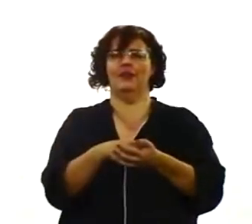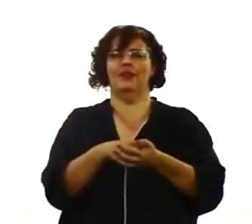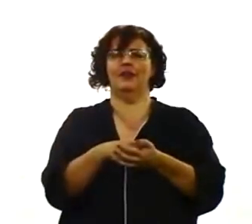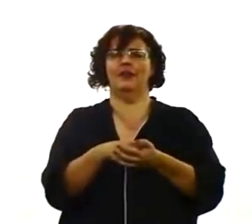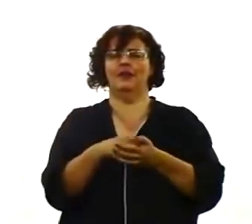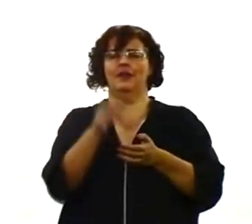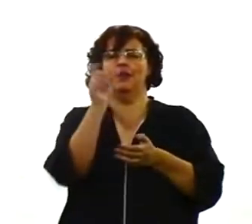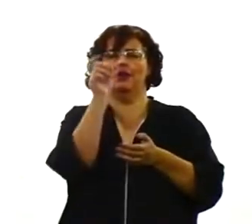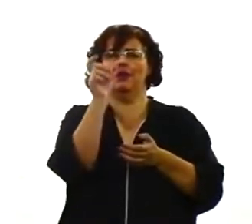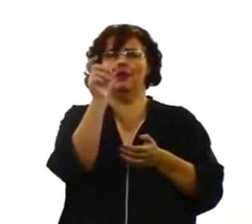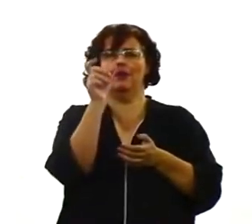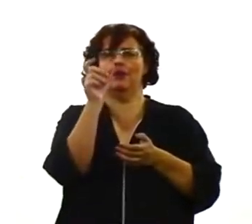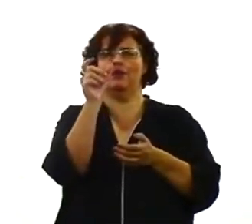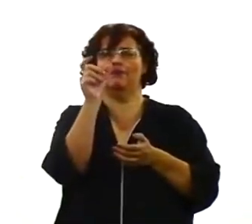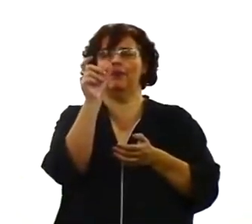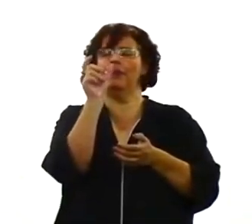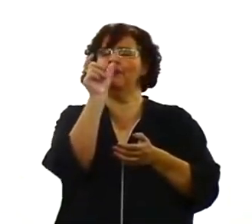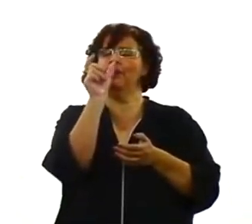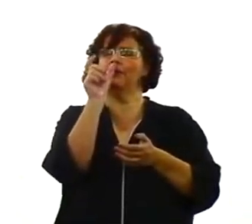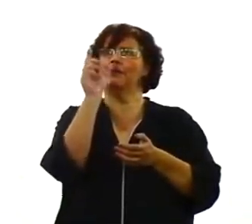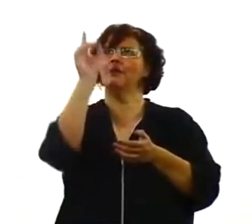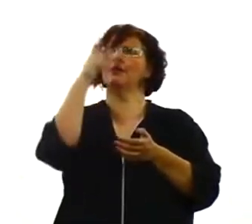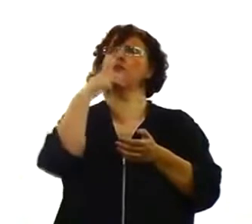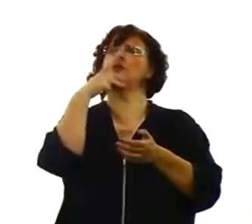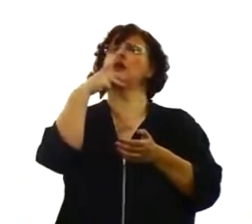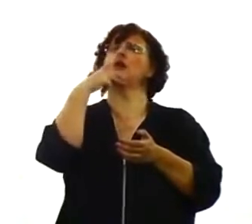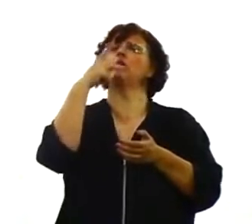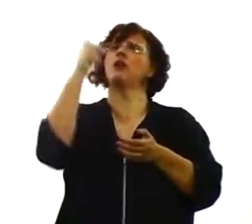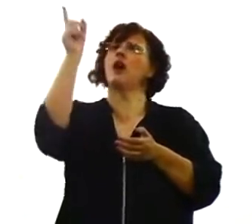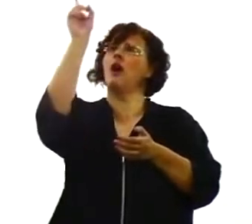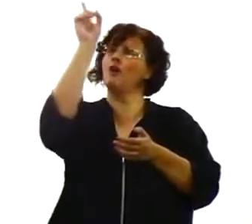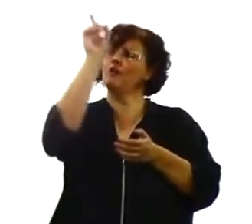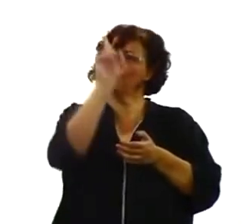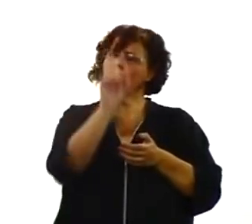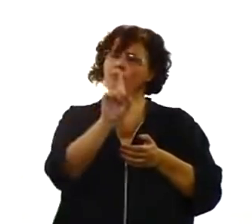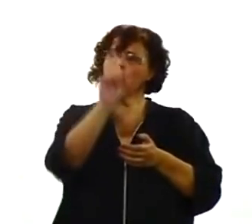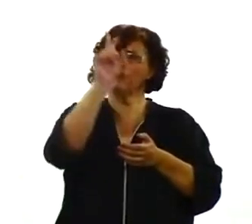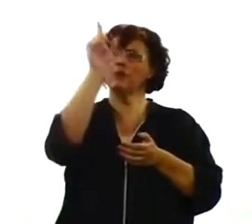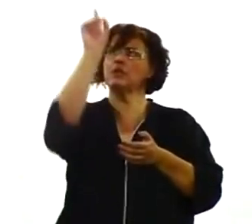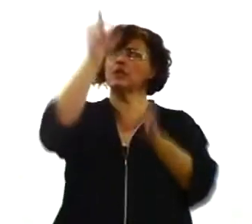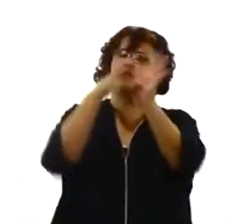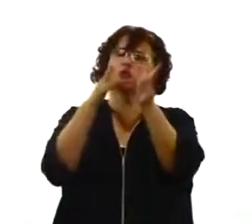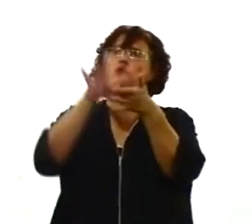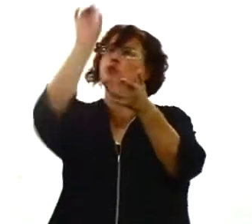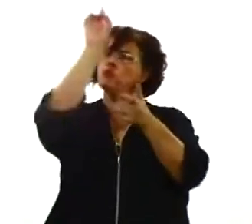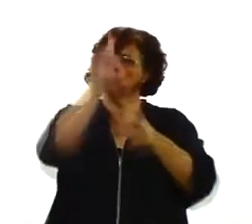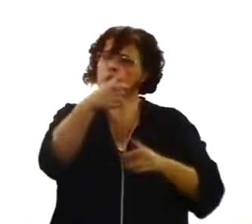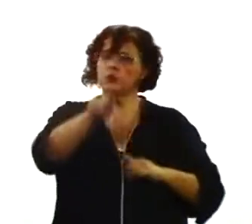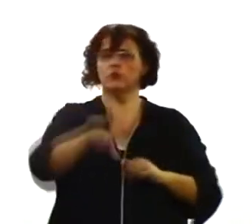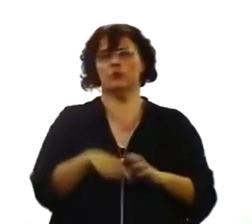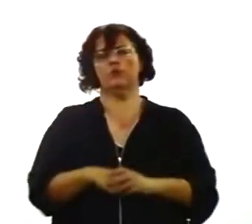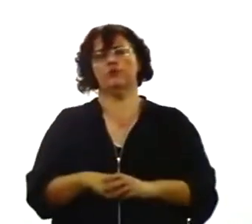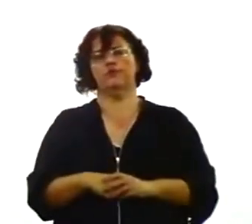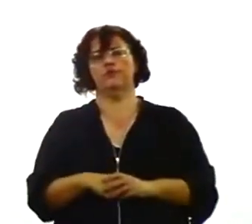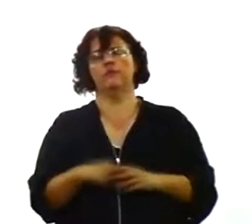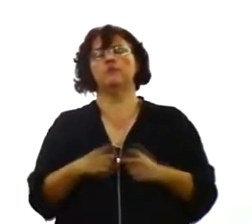é a volta de Cristo. Mas o que estartou a volta de Cristo? Por que Cristo tem de